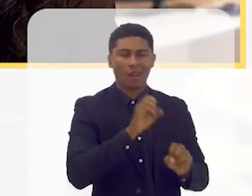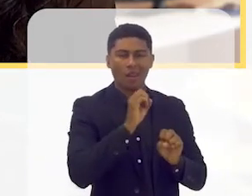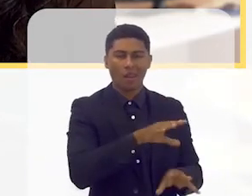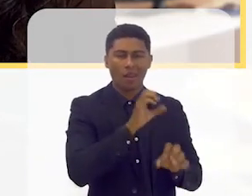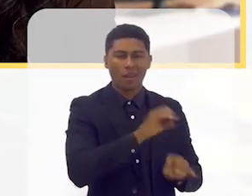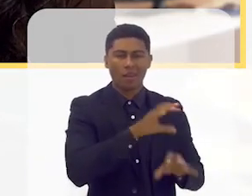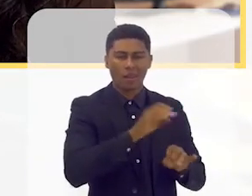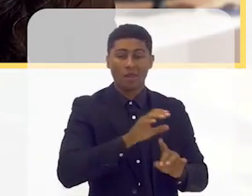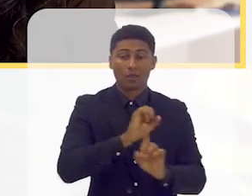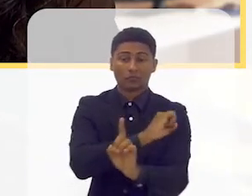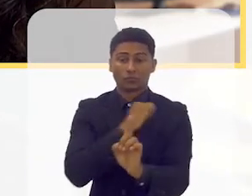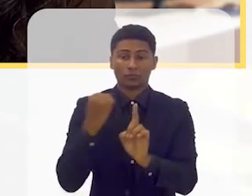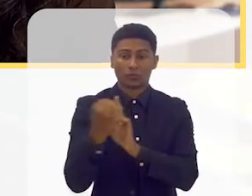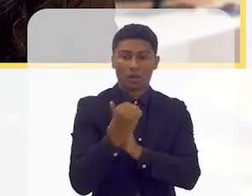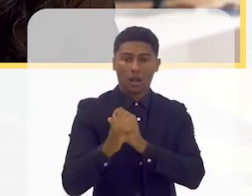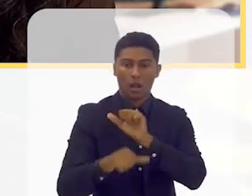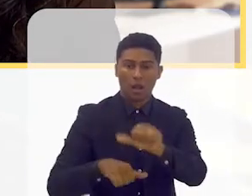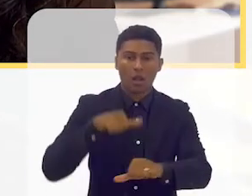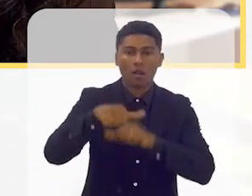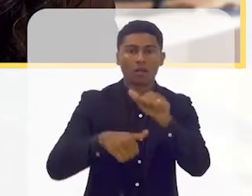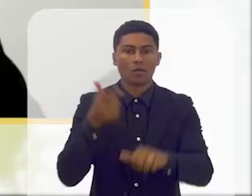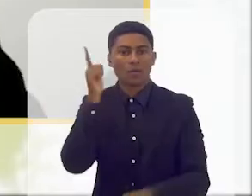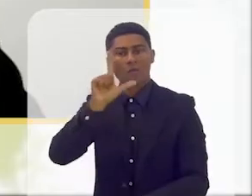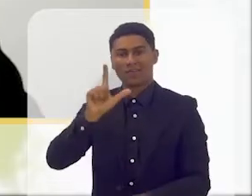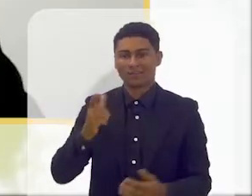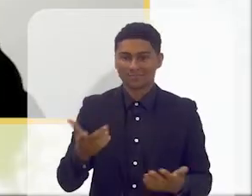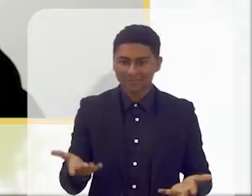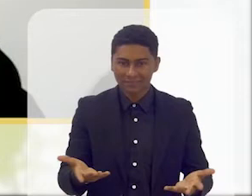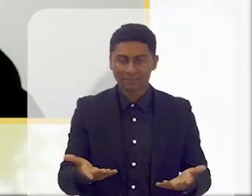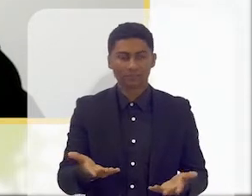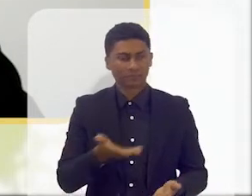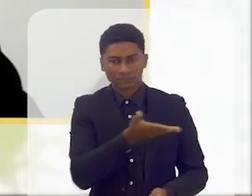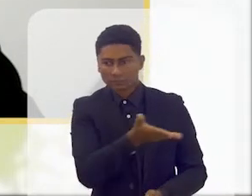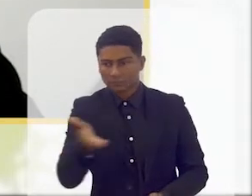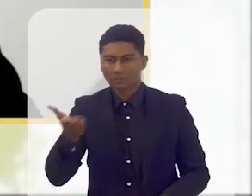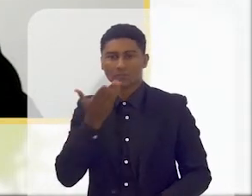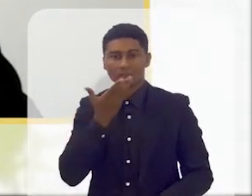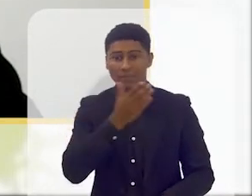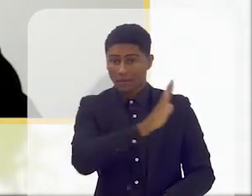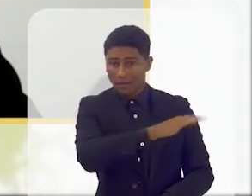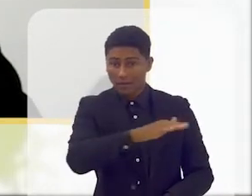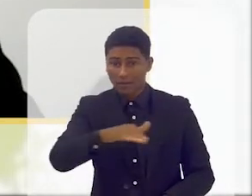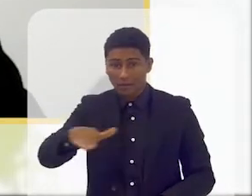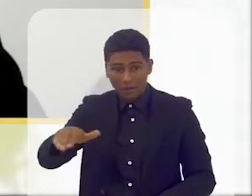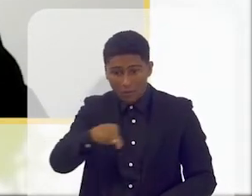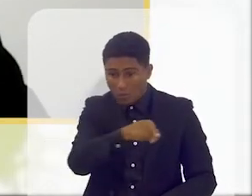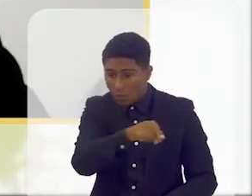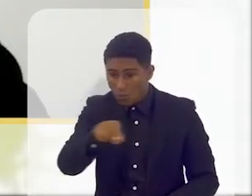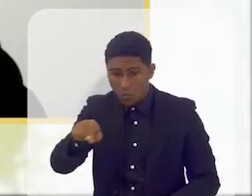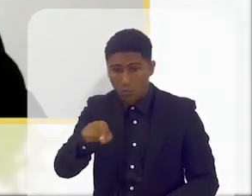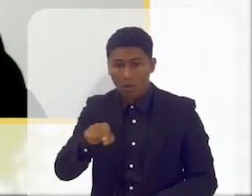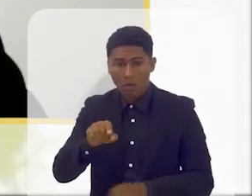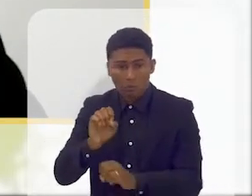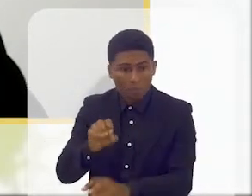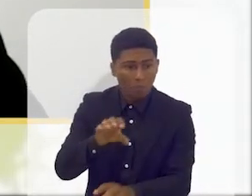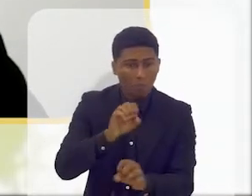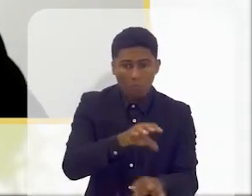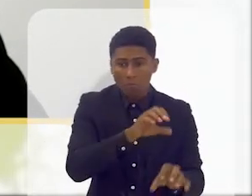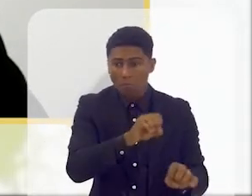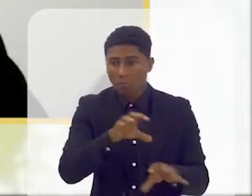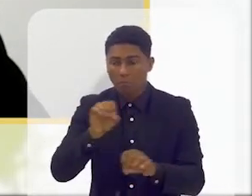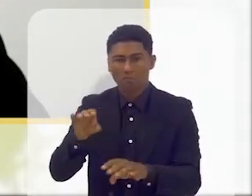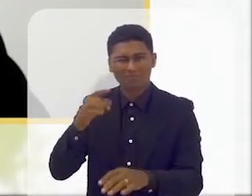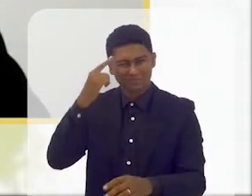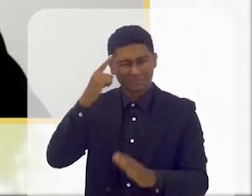sítio onde nós podemos mudar uma sociedade, trabalhando desde pequenos com as crianças. E voltamos ao início da